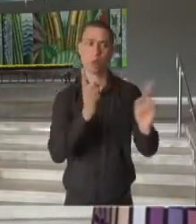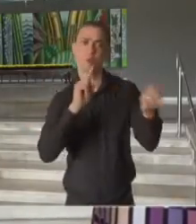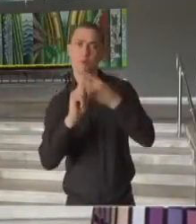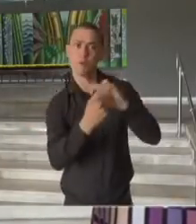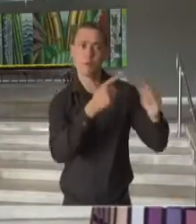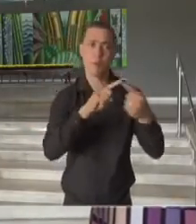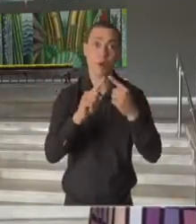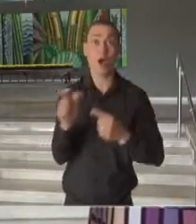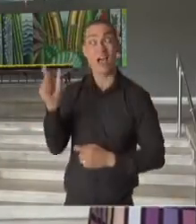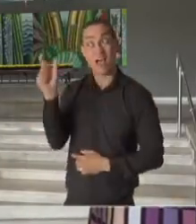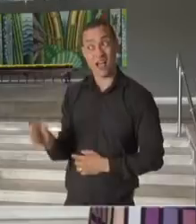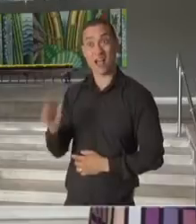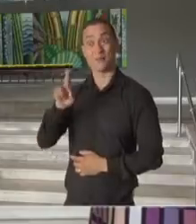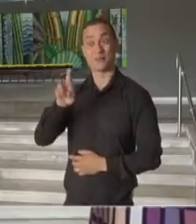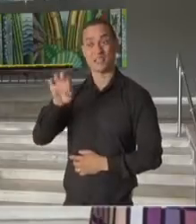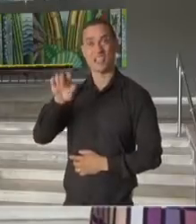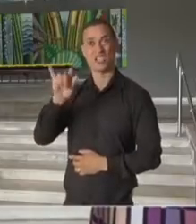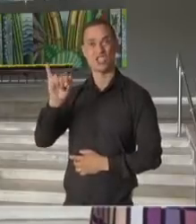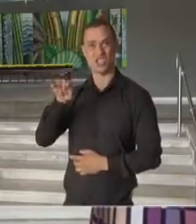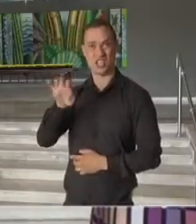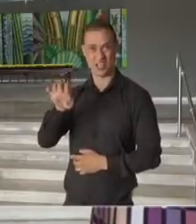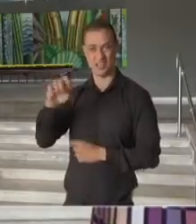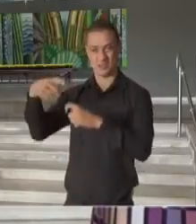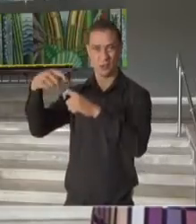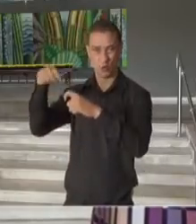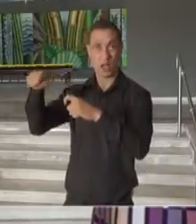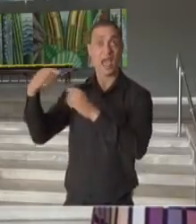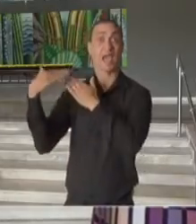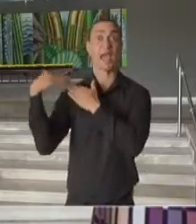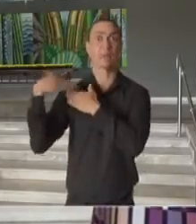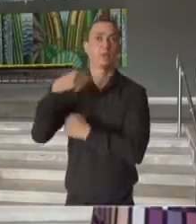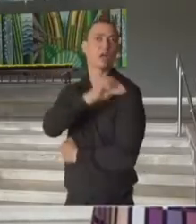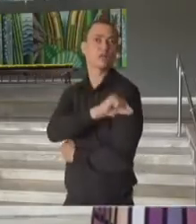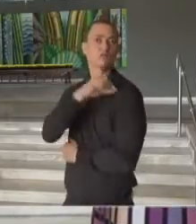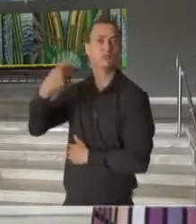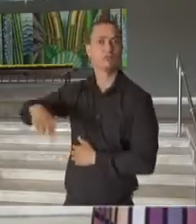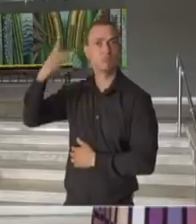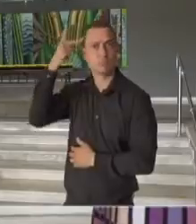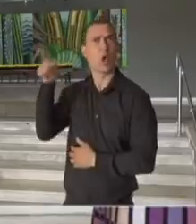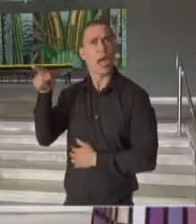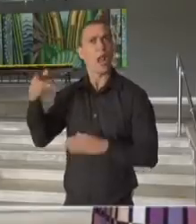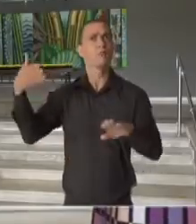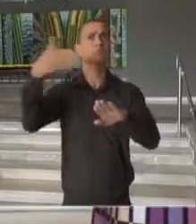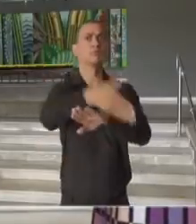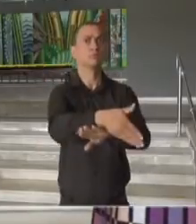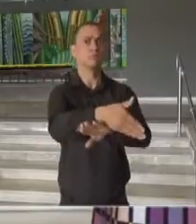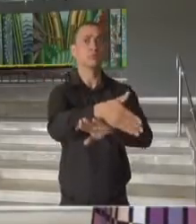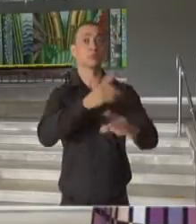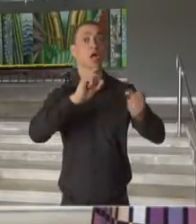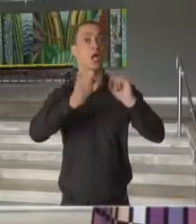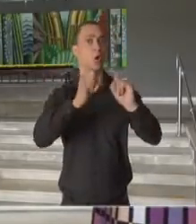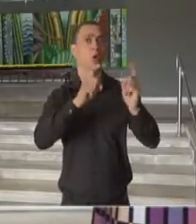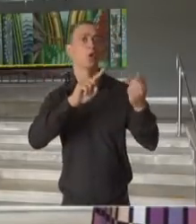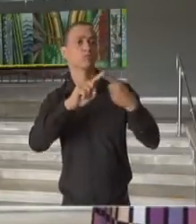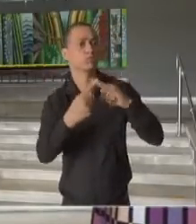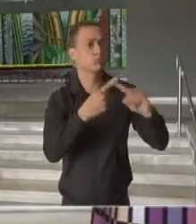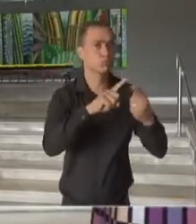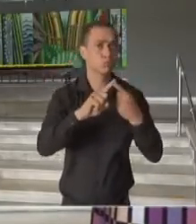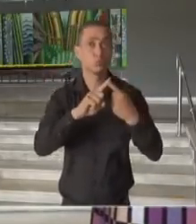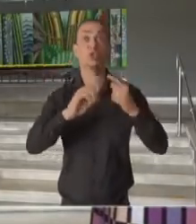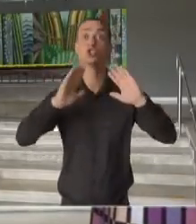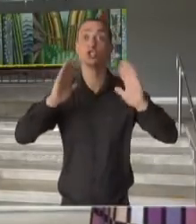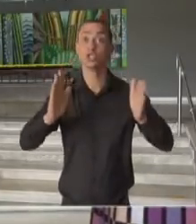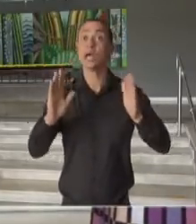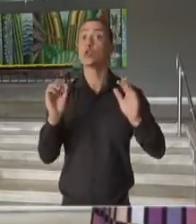doutora Regiane de Paula, nossa coordenadora do PEI, Programa Estadual de Imunização, participou desta reunião. E